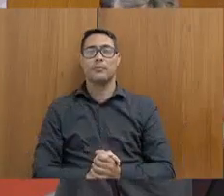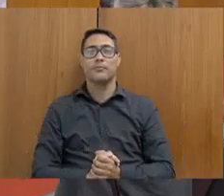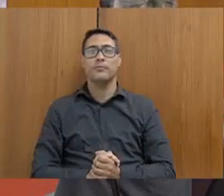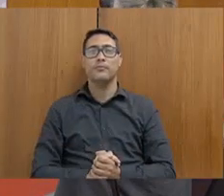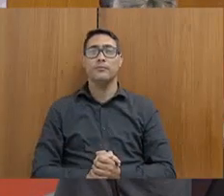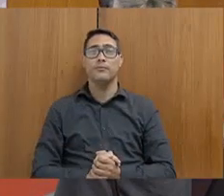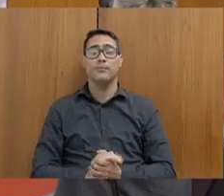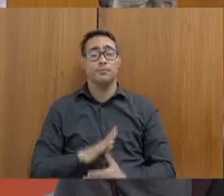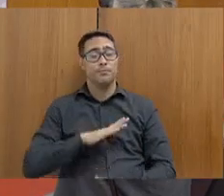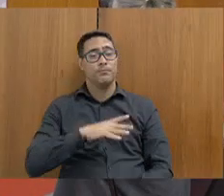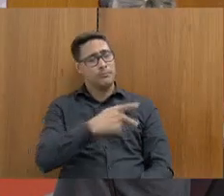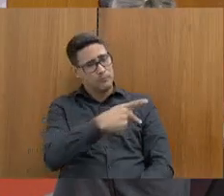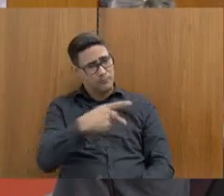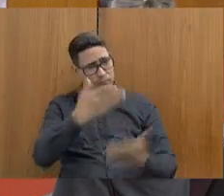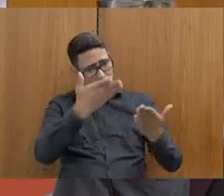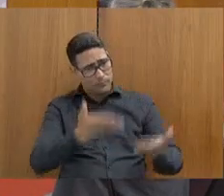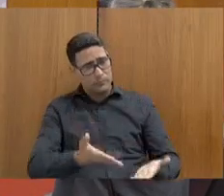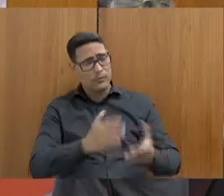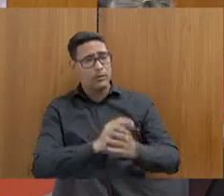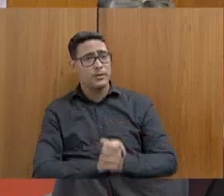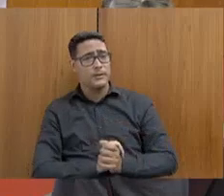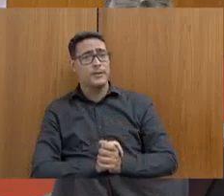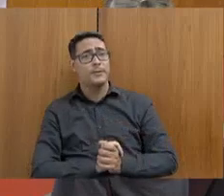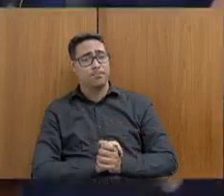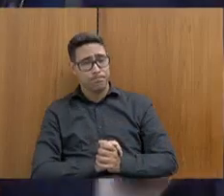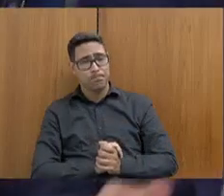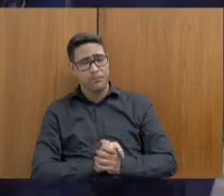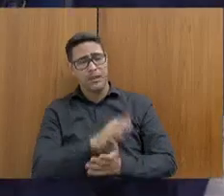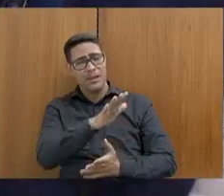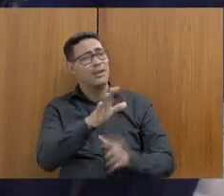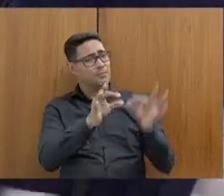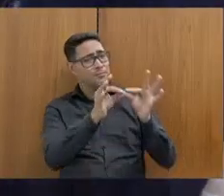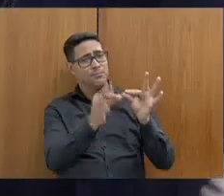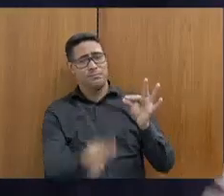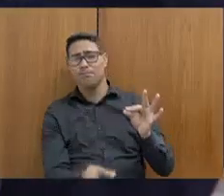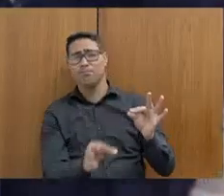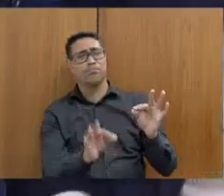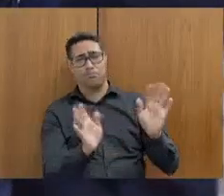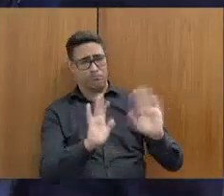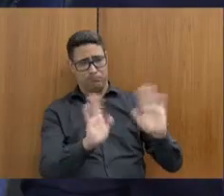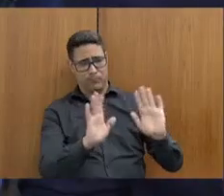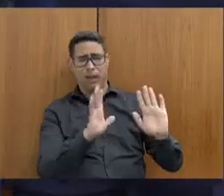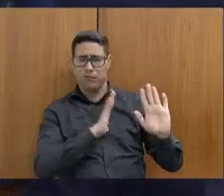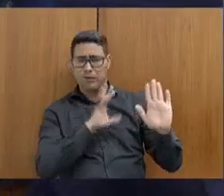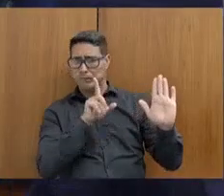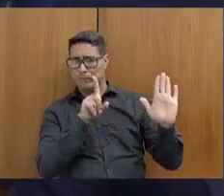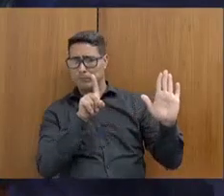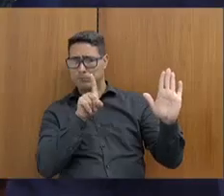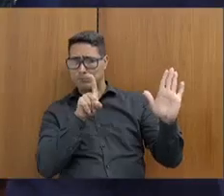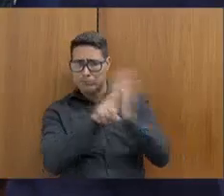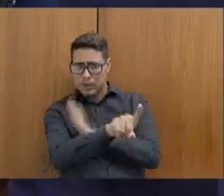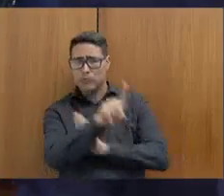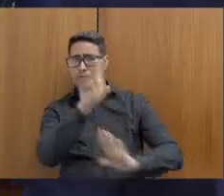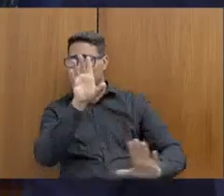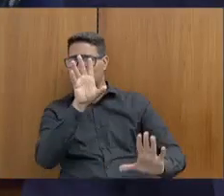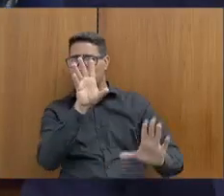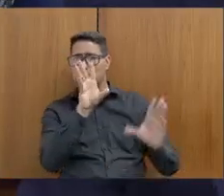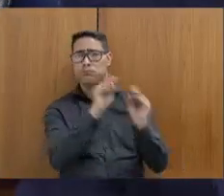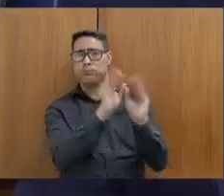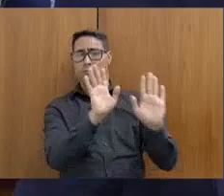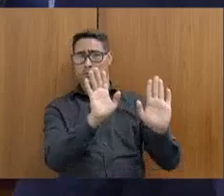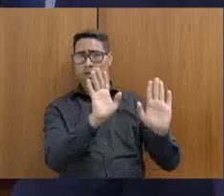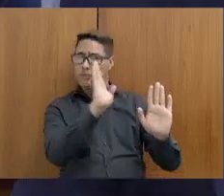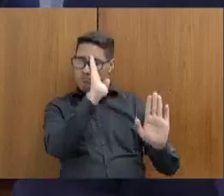Senhor presidente, sem muita delonga, eu vou fazer as perguntas rapidamente e